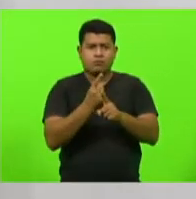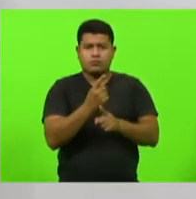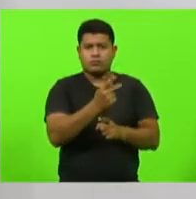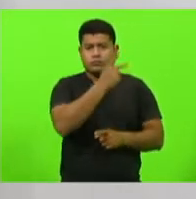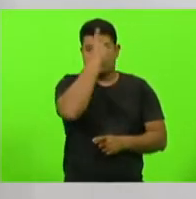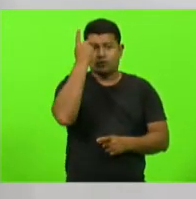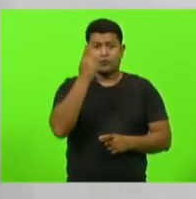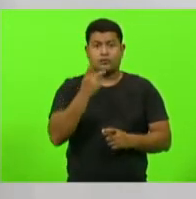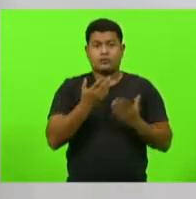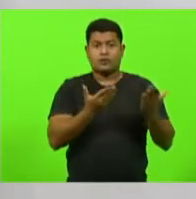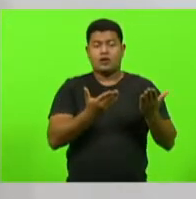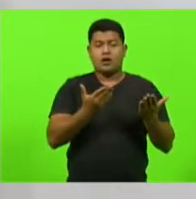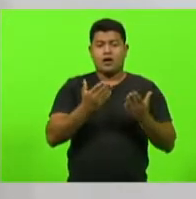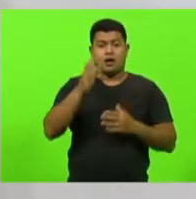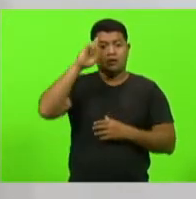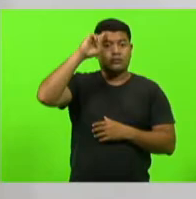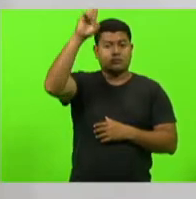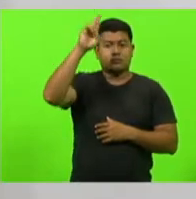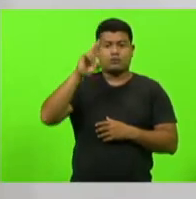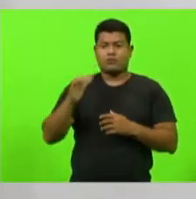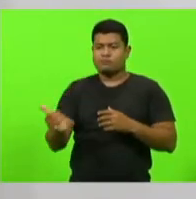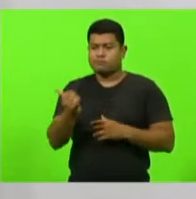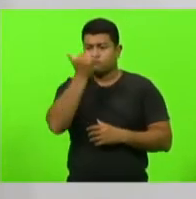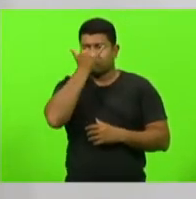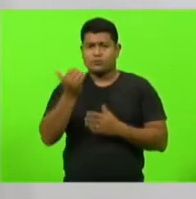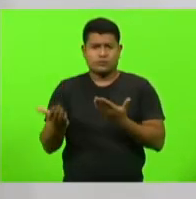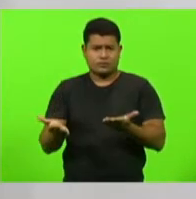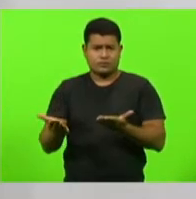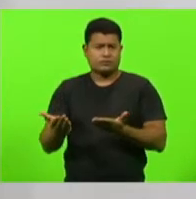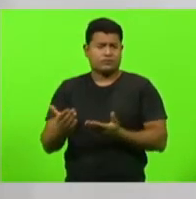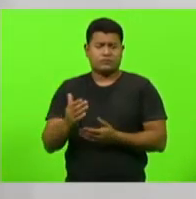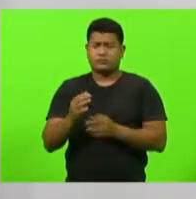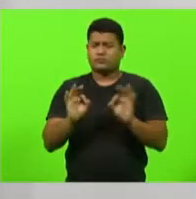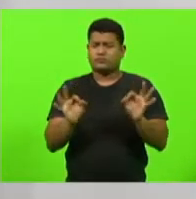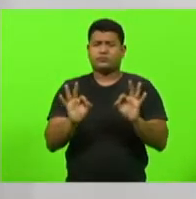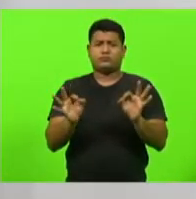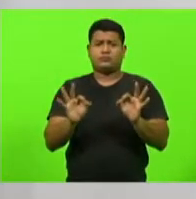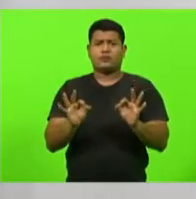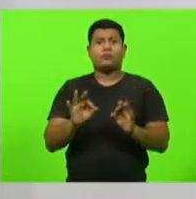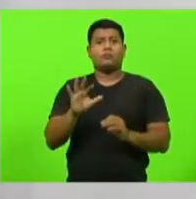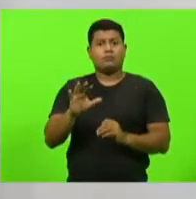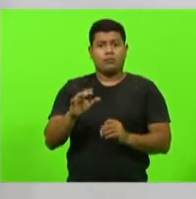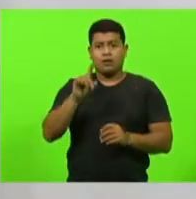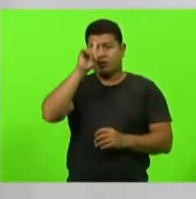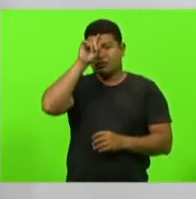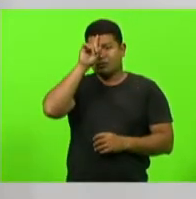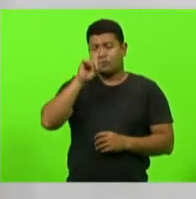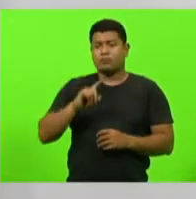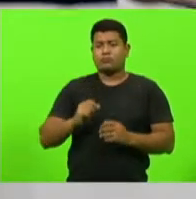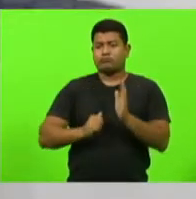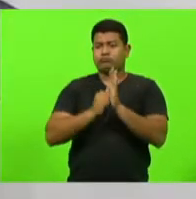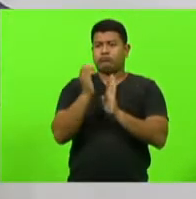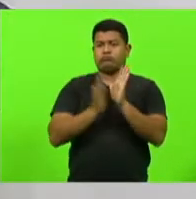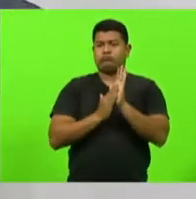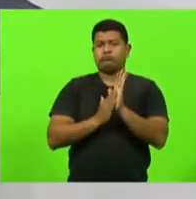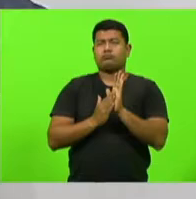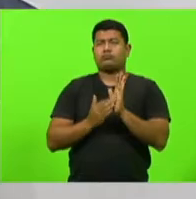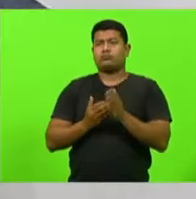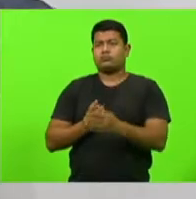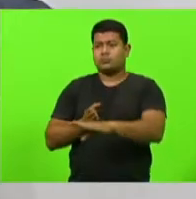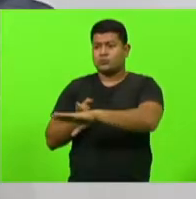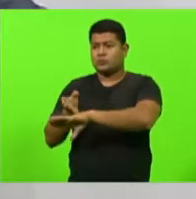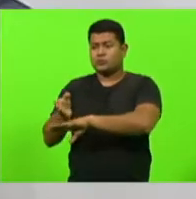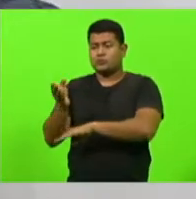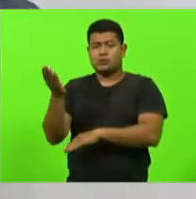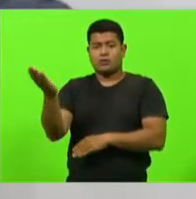Não, não se preocupou, não foi atrás, mas foi lá no hospital entregar uma multa de trânsito para alguém que estava retirando a documentação para